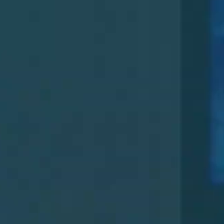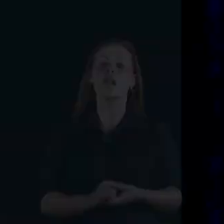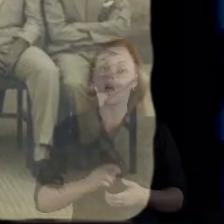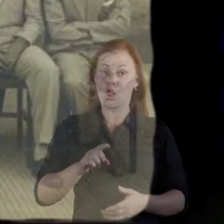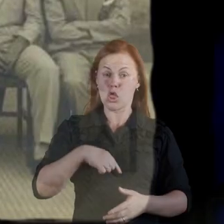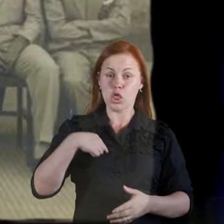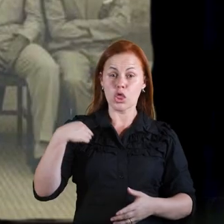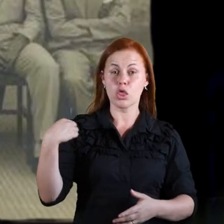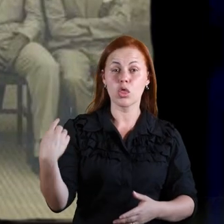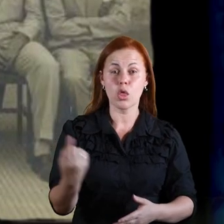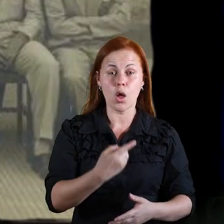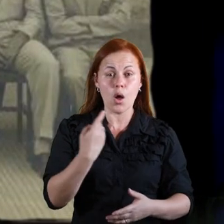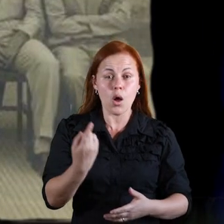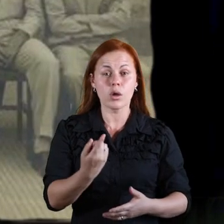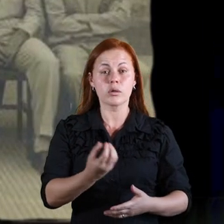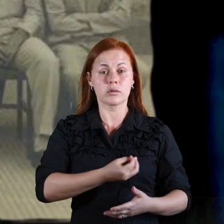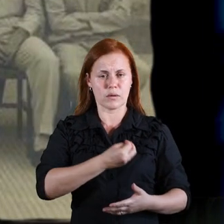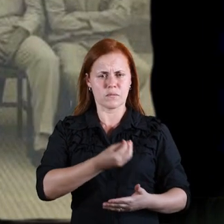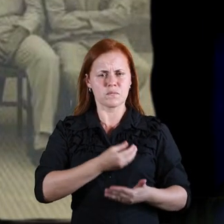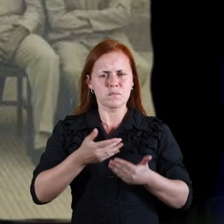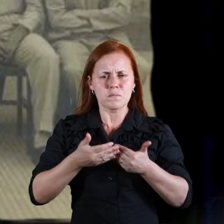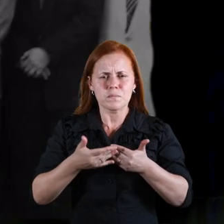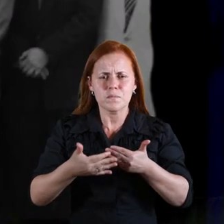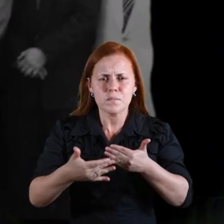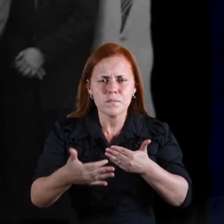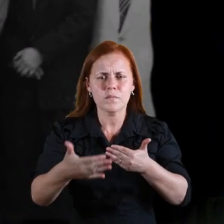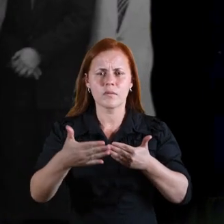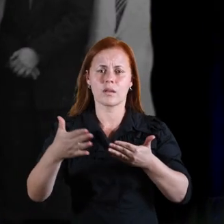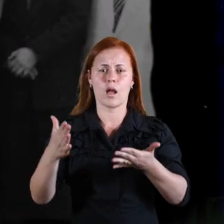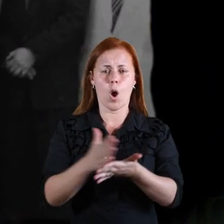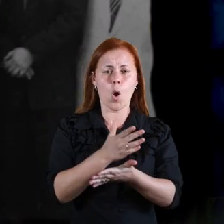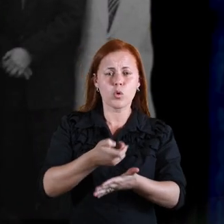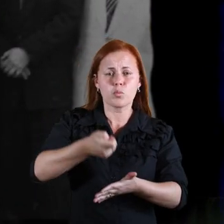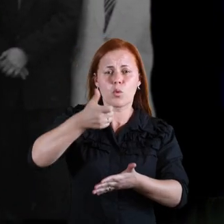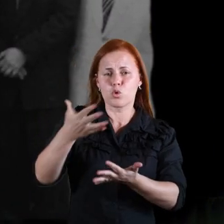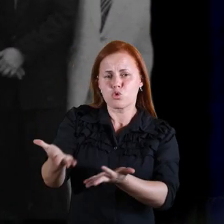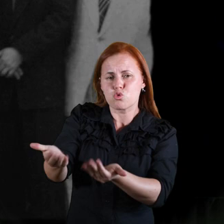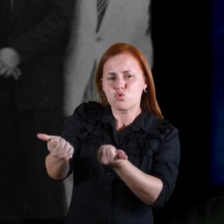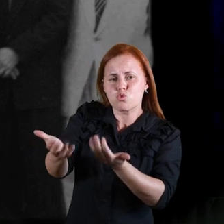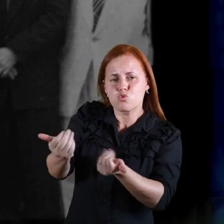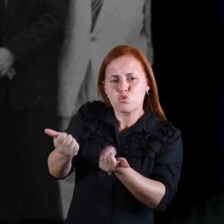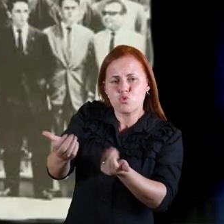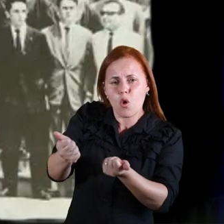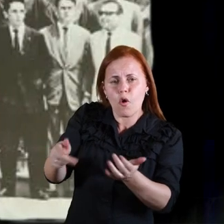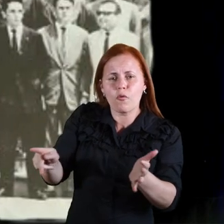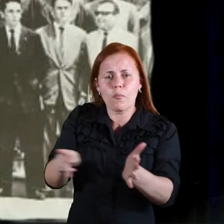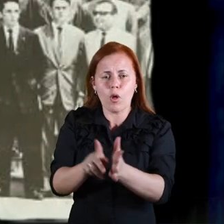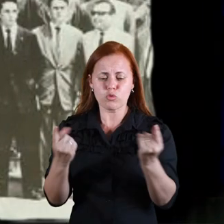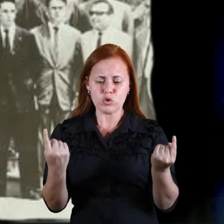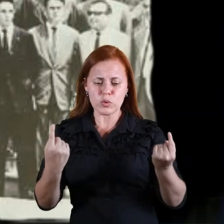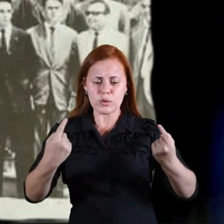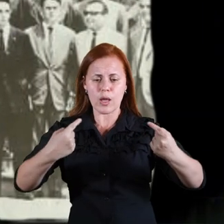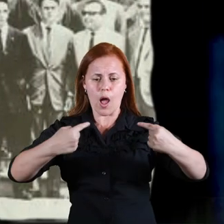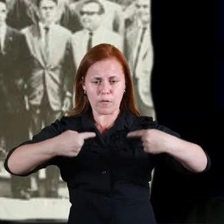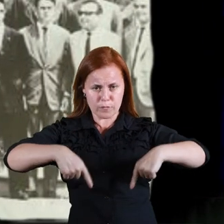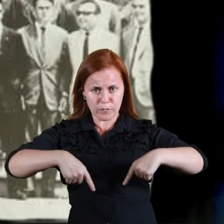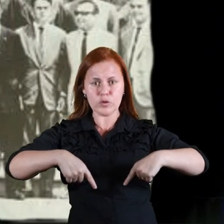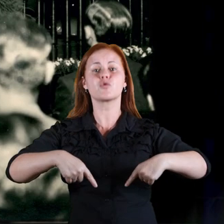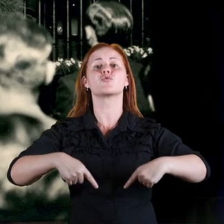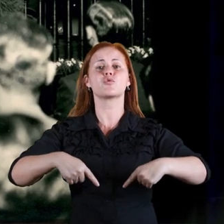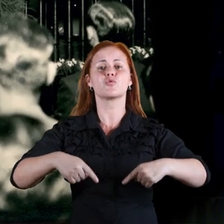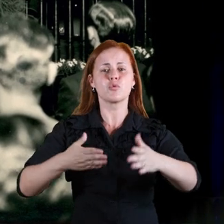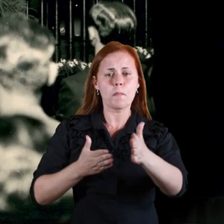Nossas turmas começaram pequenas. Alguns poucos jovens que abraçaram o desafio de evoluir